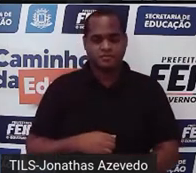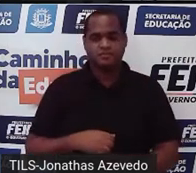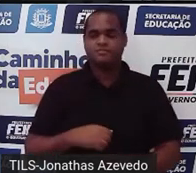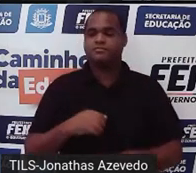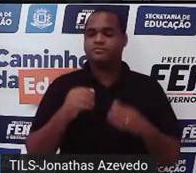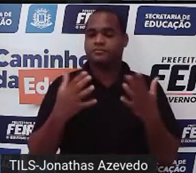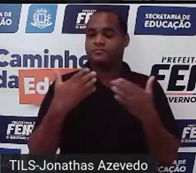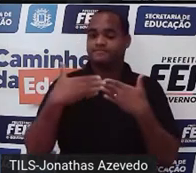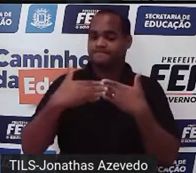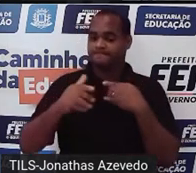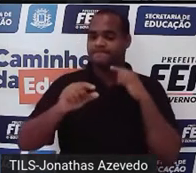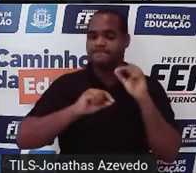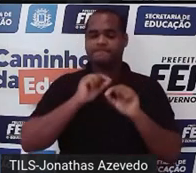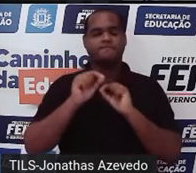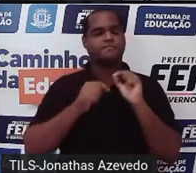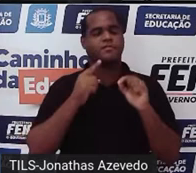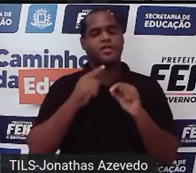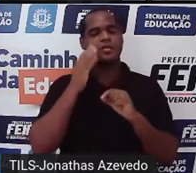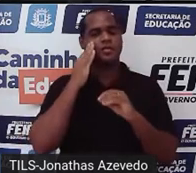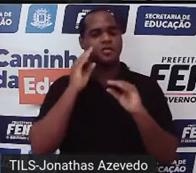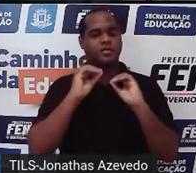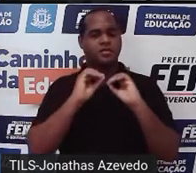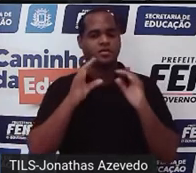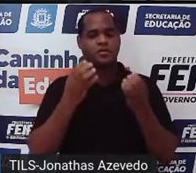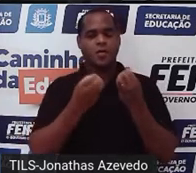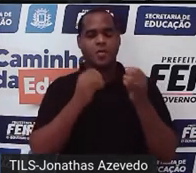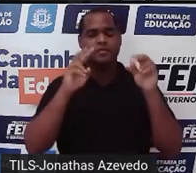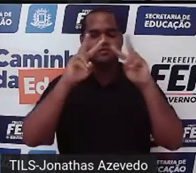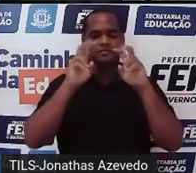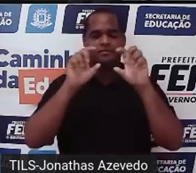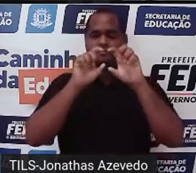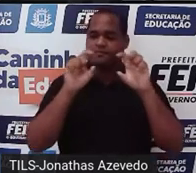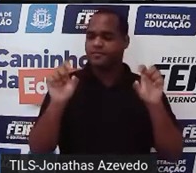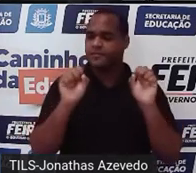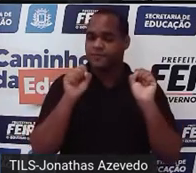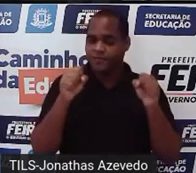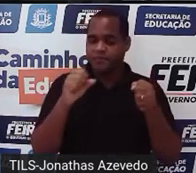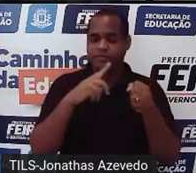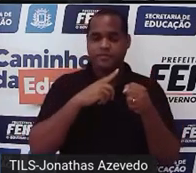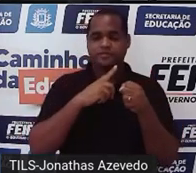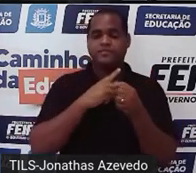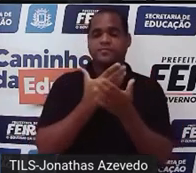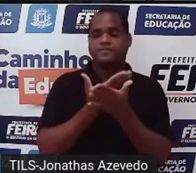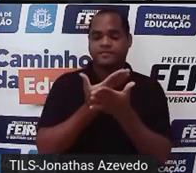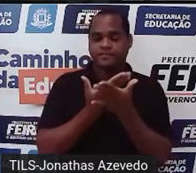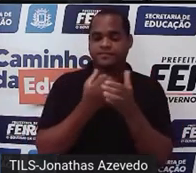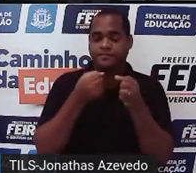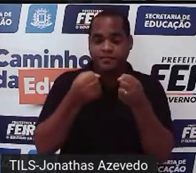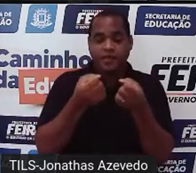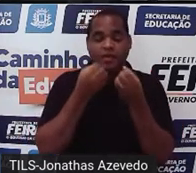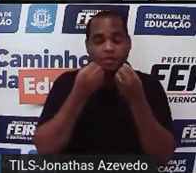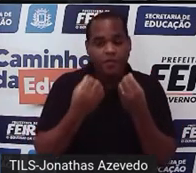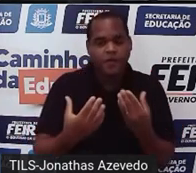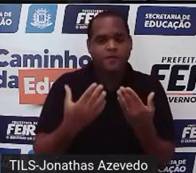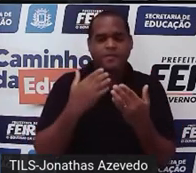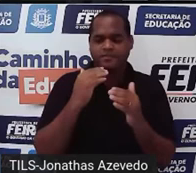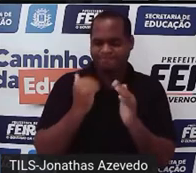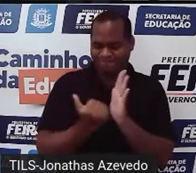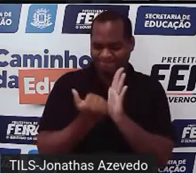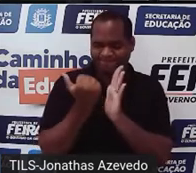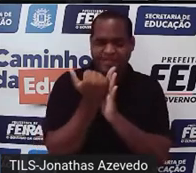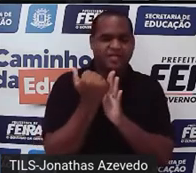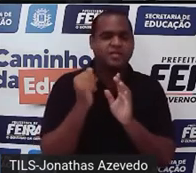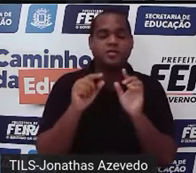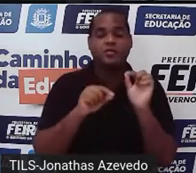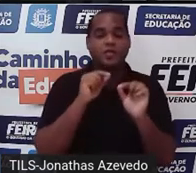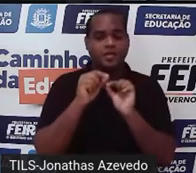aqui agora? A gente vai entender um pouco mais sobre esse tema que a gente já vem estudando, tá? E o que é esse um pouco mais? É a